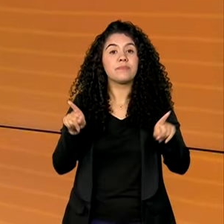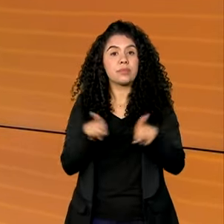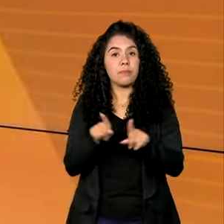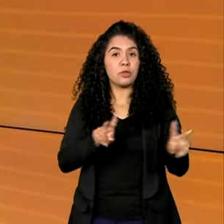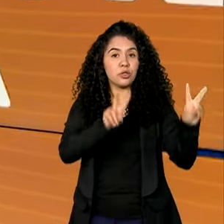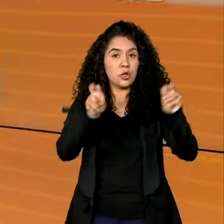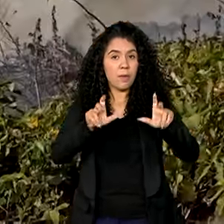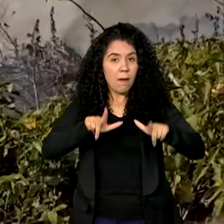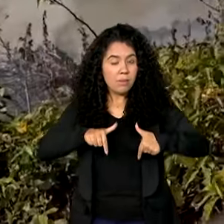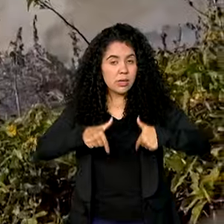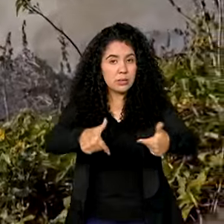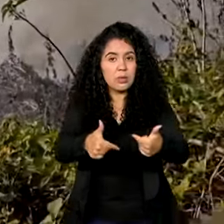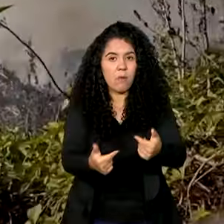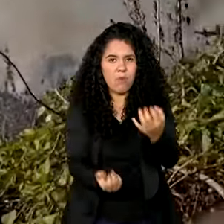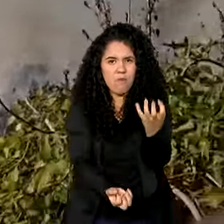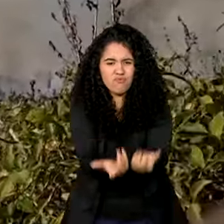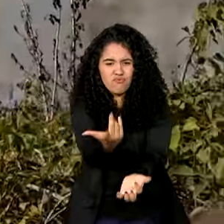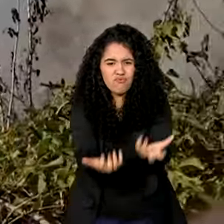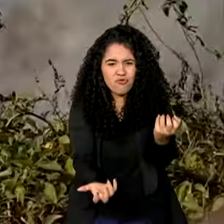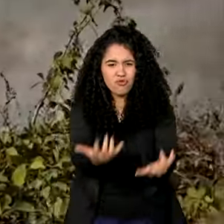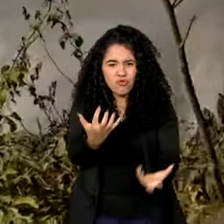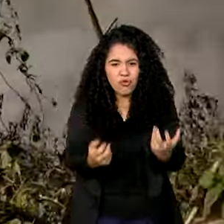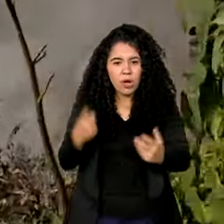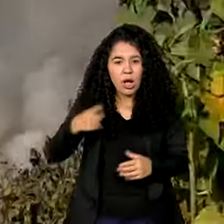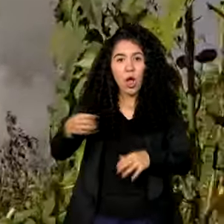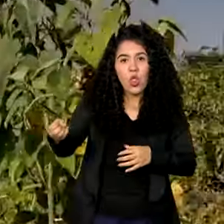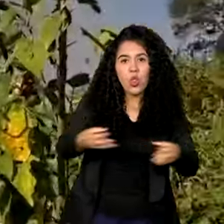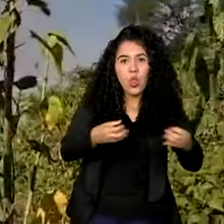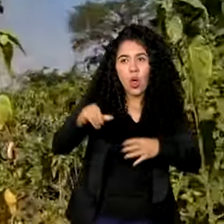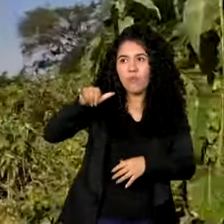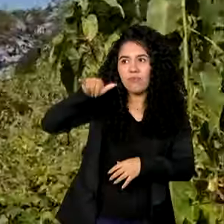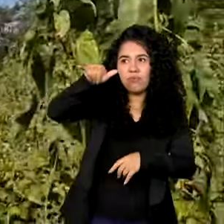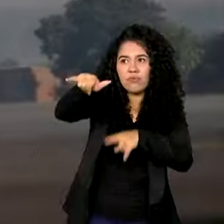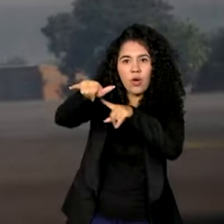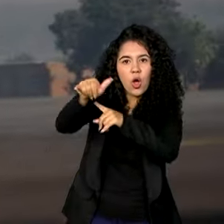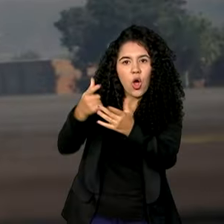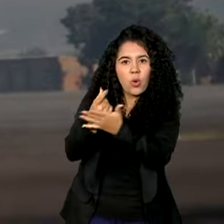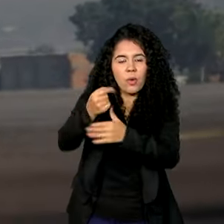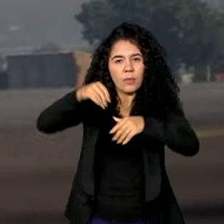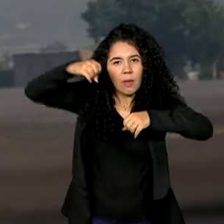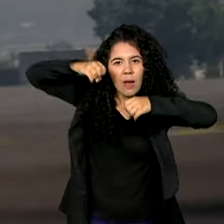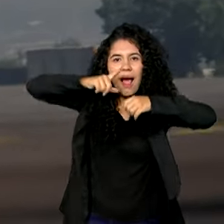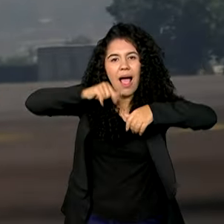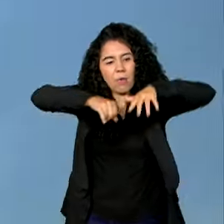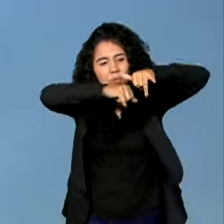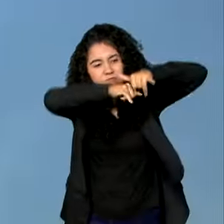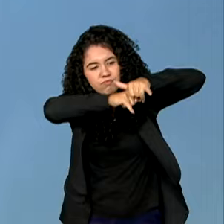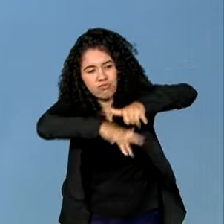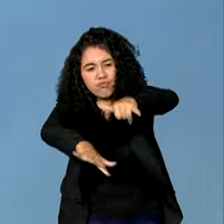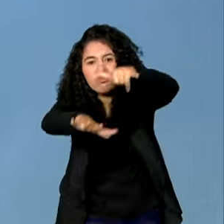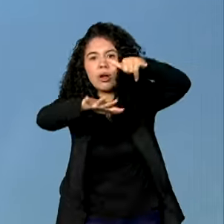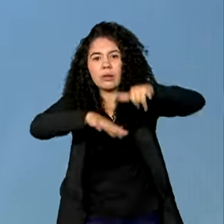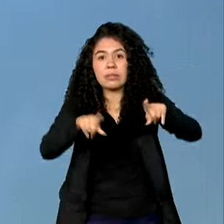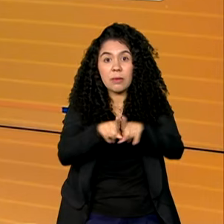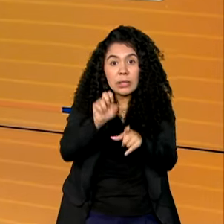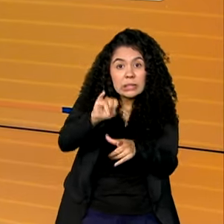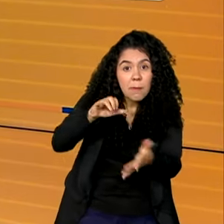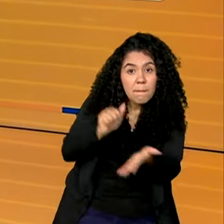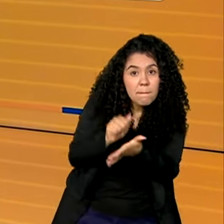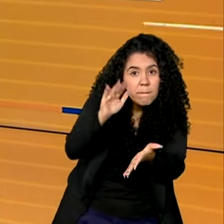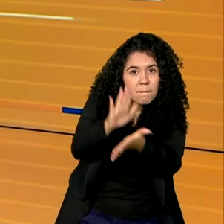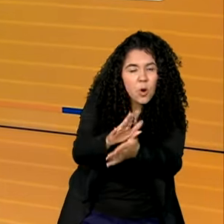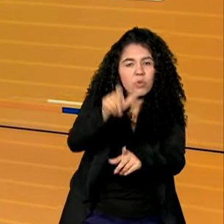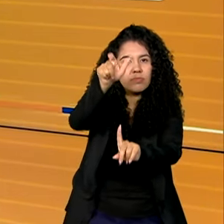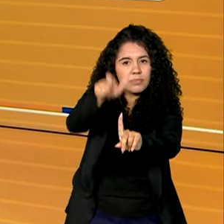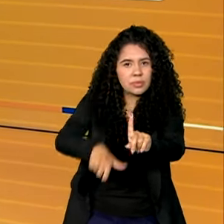às queimadas, compra de novas aeronaves para combater o fogo e multas mais altas para quem provocar incêndios.